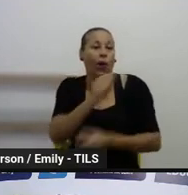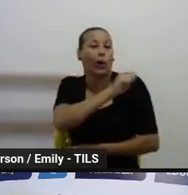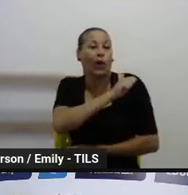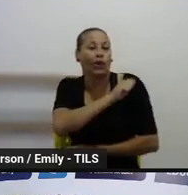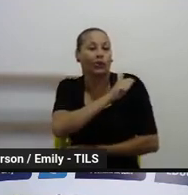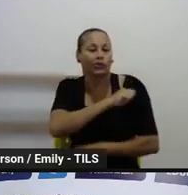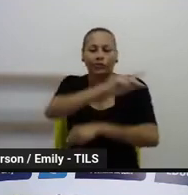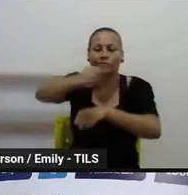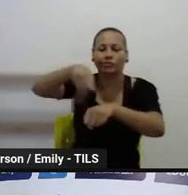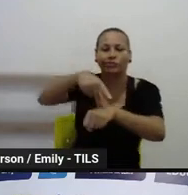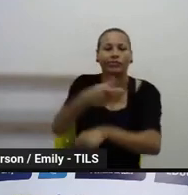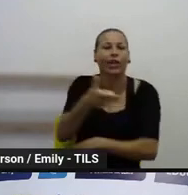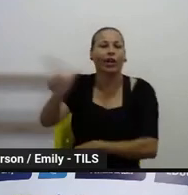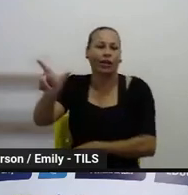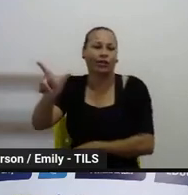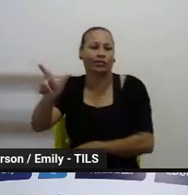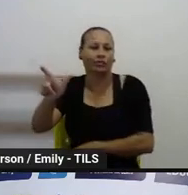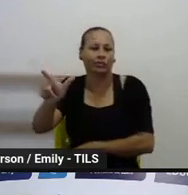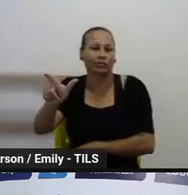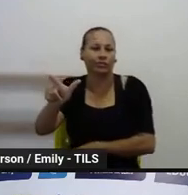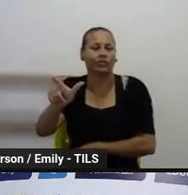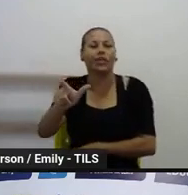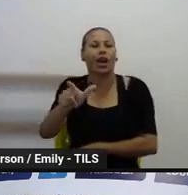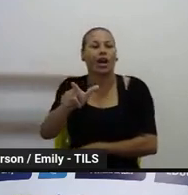internacionais. Então, é algo que também